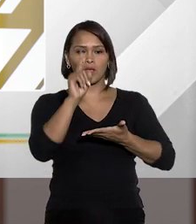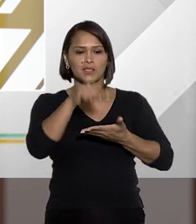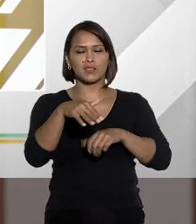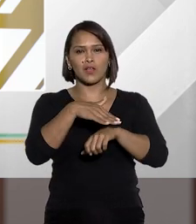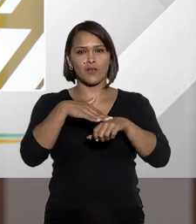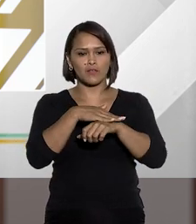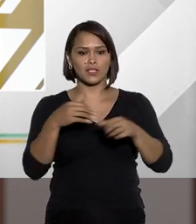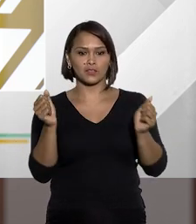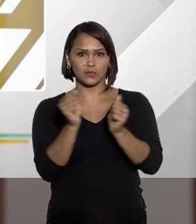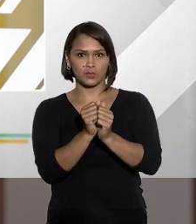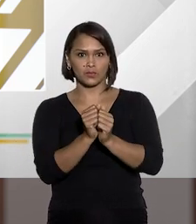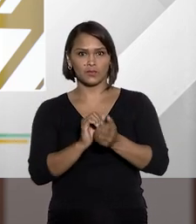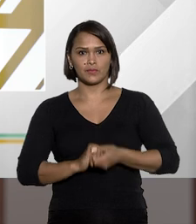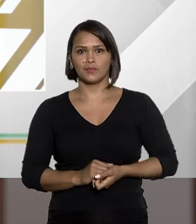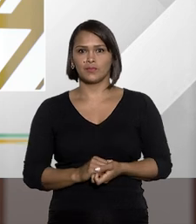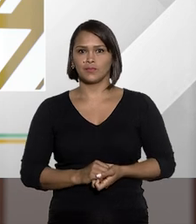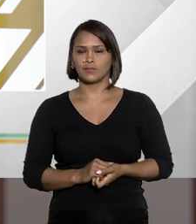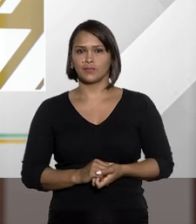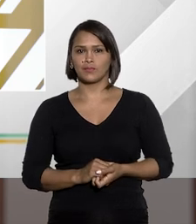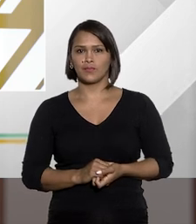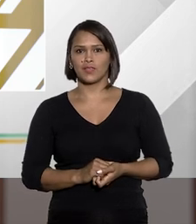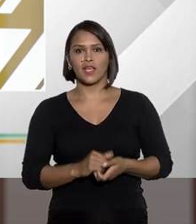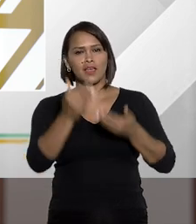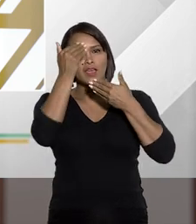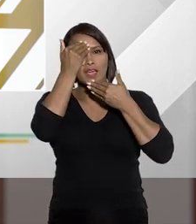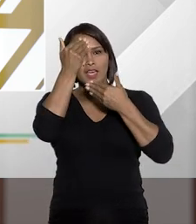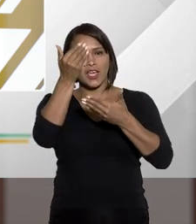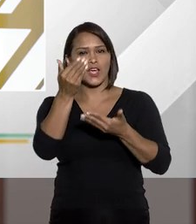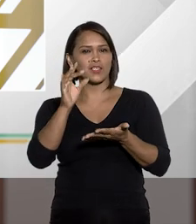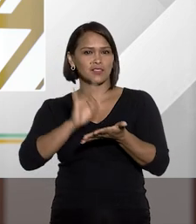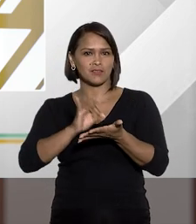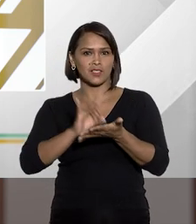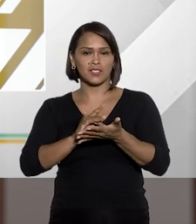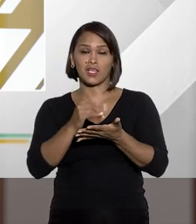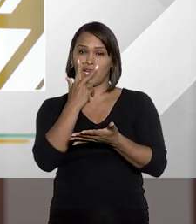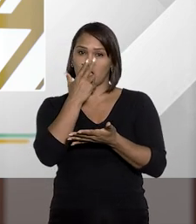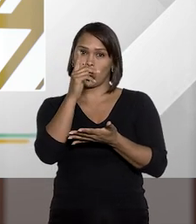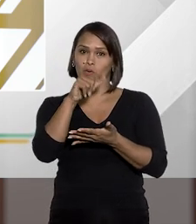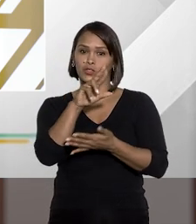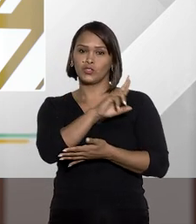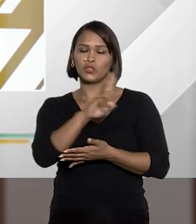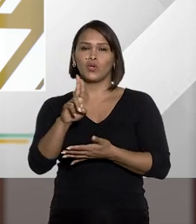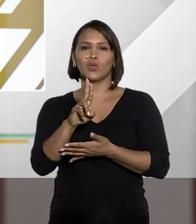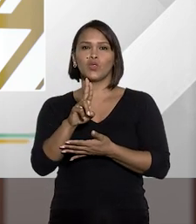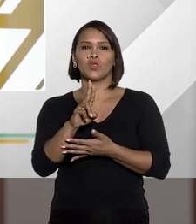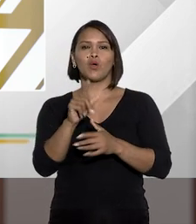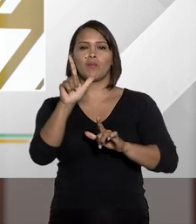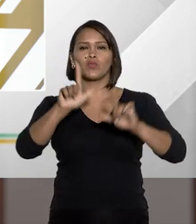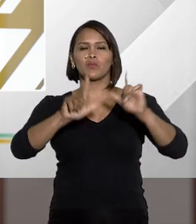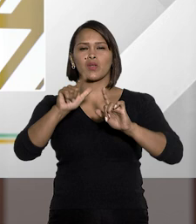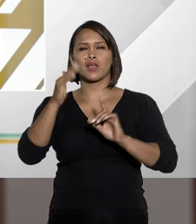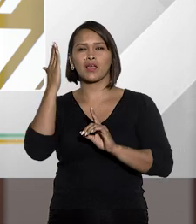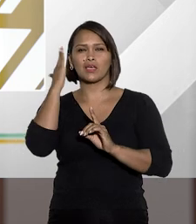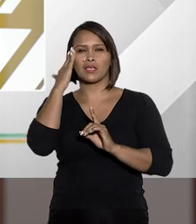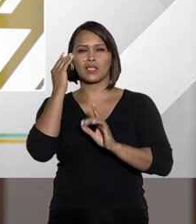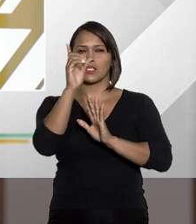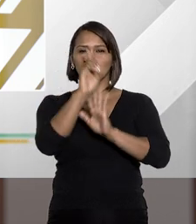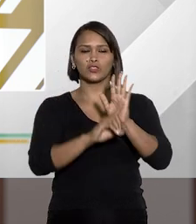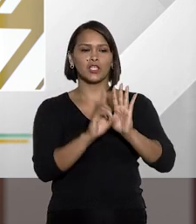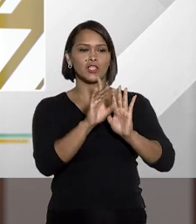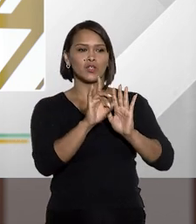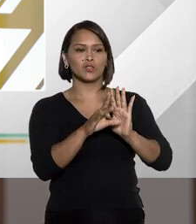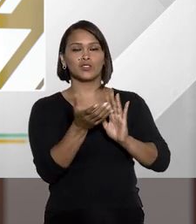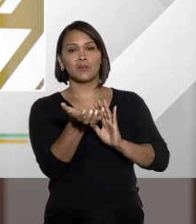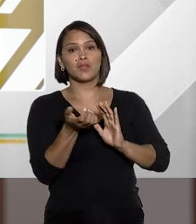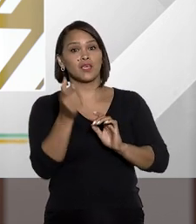por participar dessa conversa aqui com a gente. Eu que agradeço e eu acho que o nome do programa Entender Direito